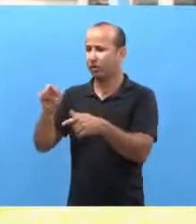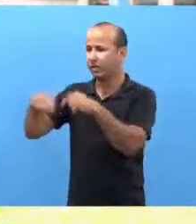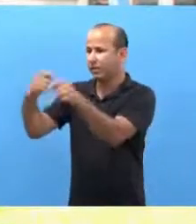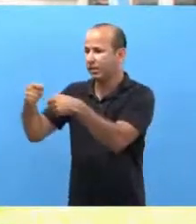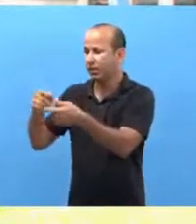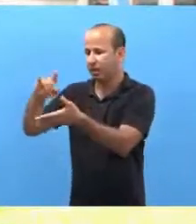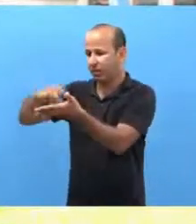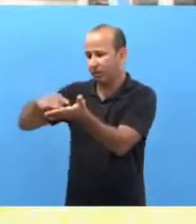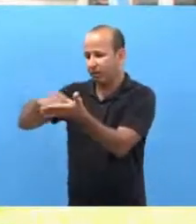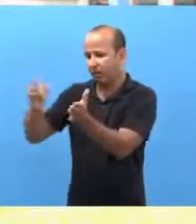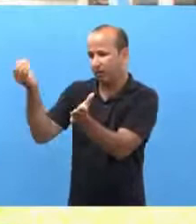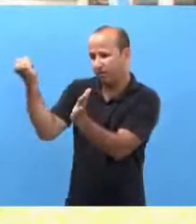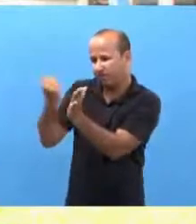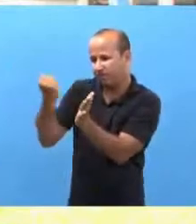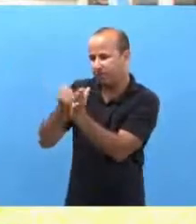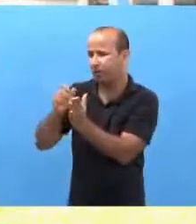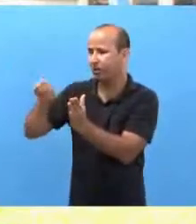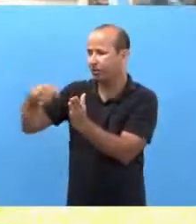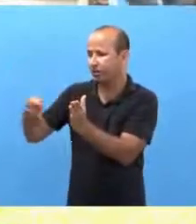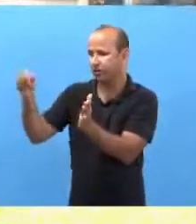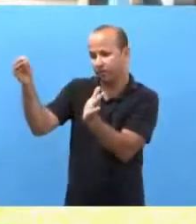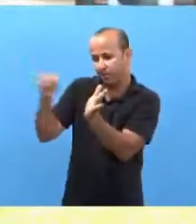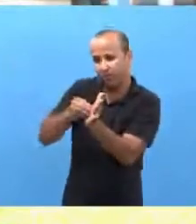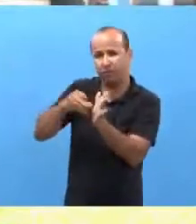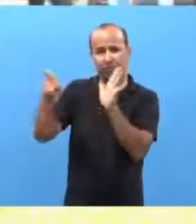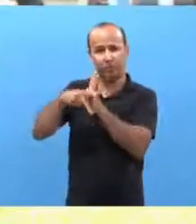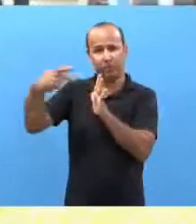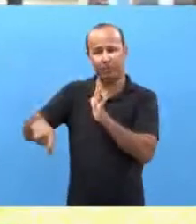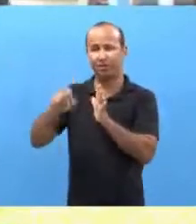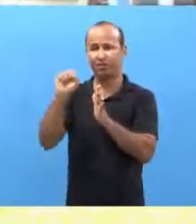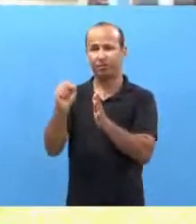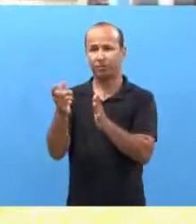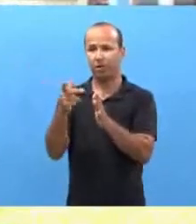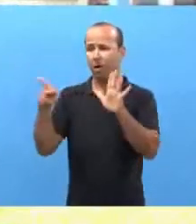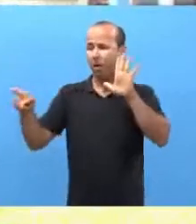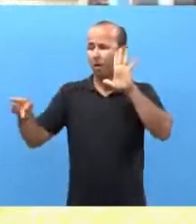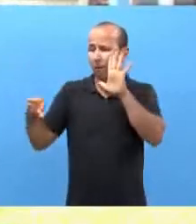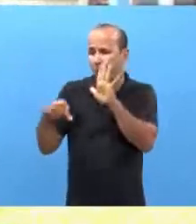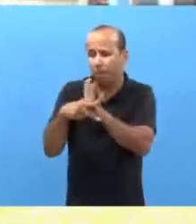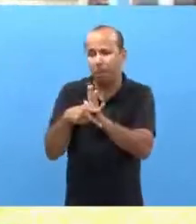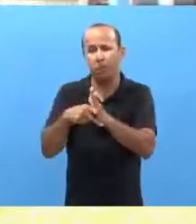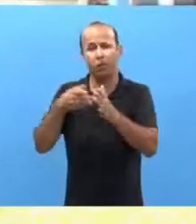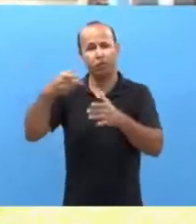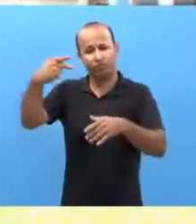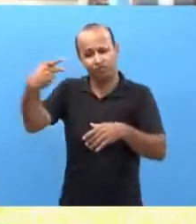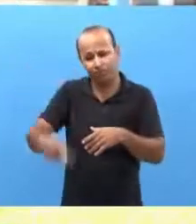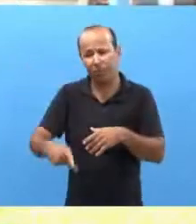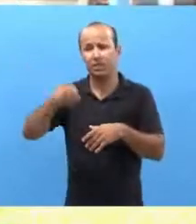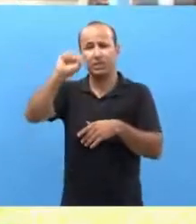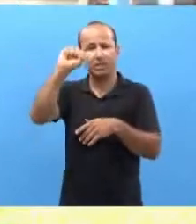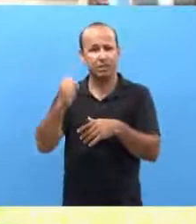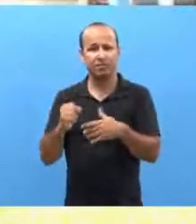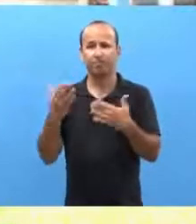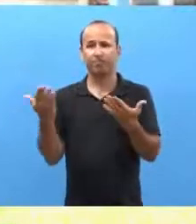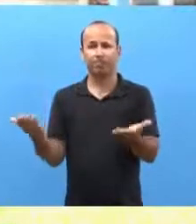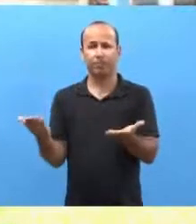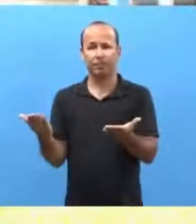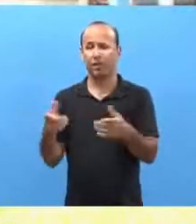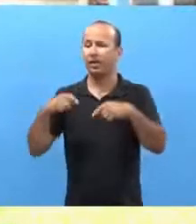fato de nós não termos o registro desses sinais que são criados aqui em Sergipe, são sinais próprios